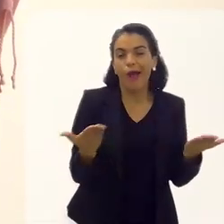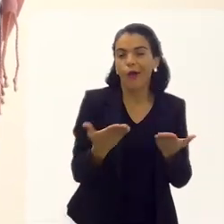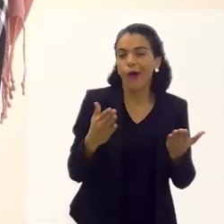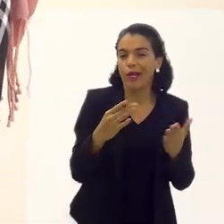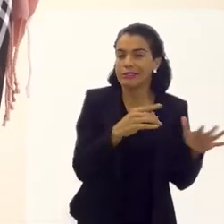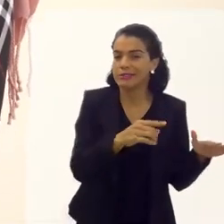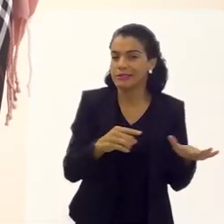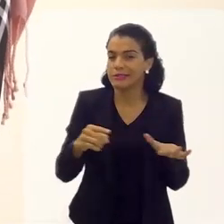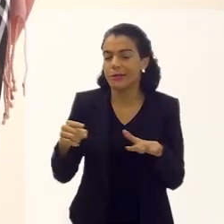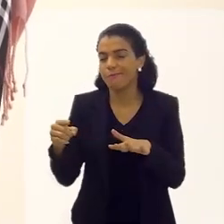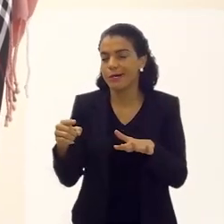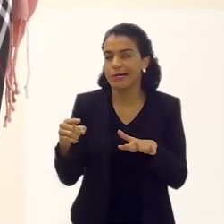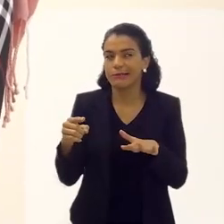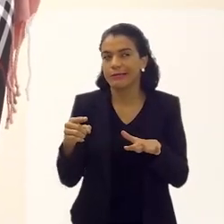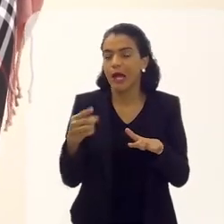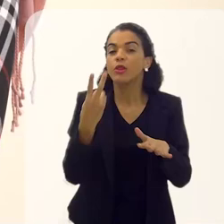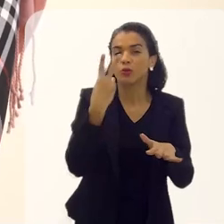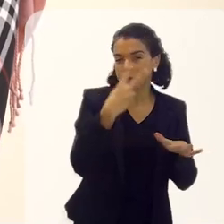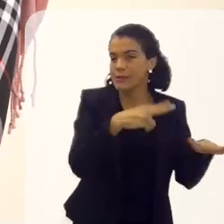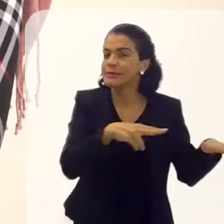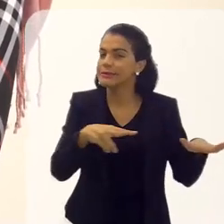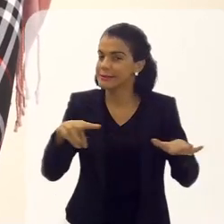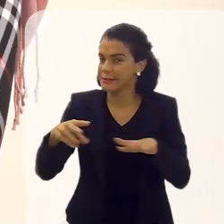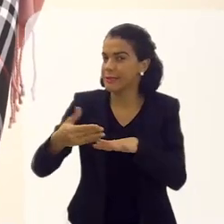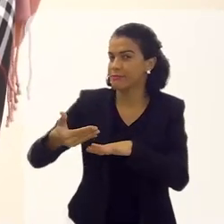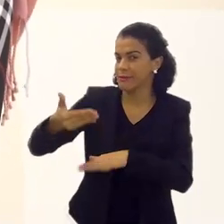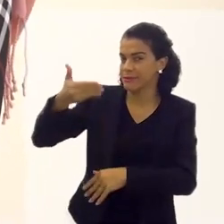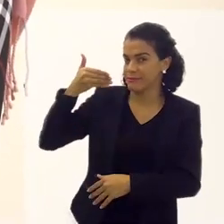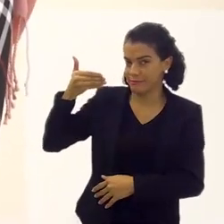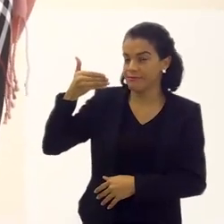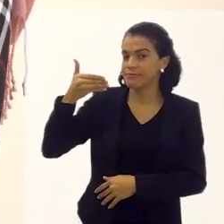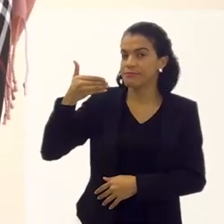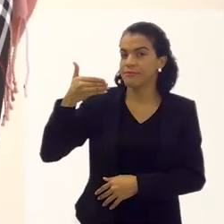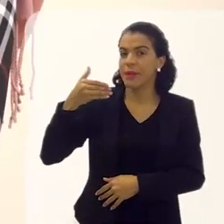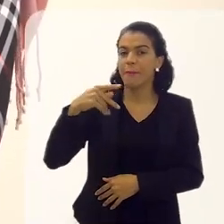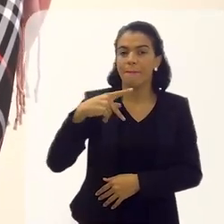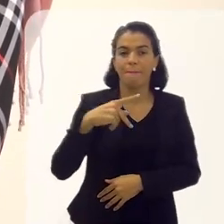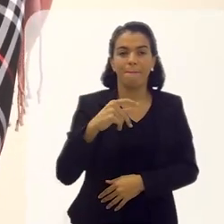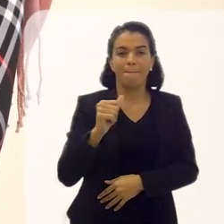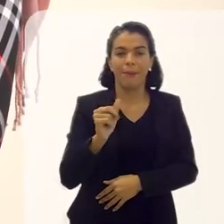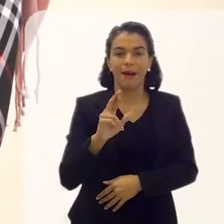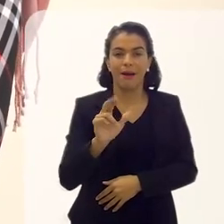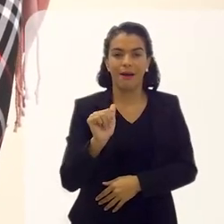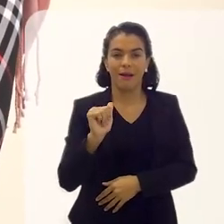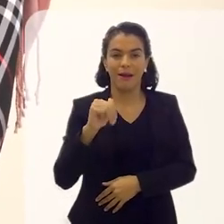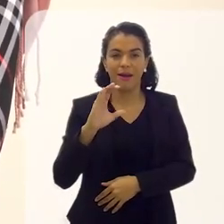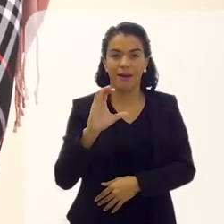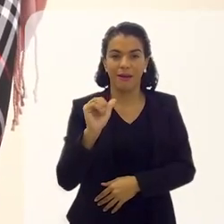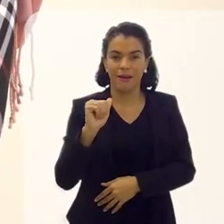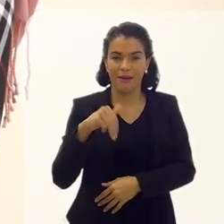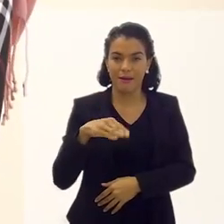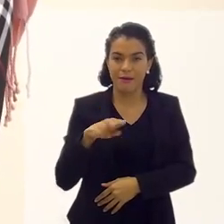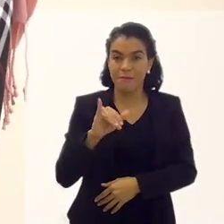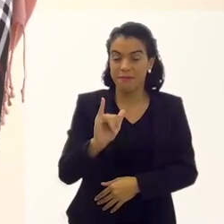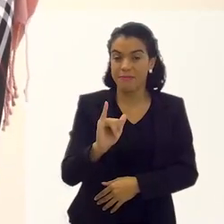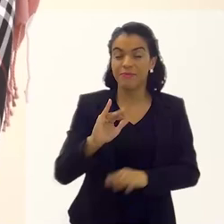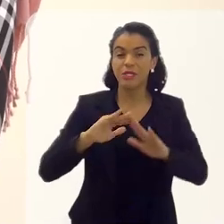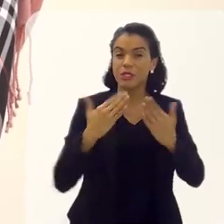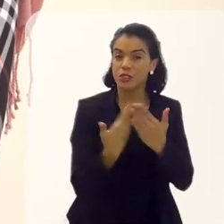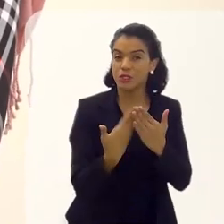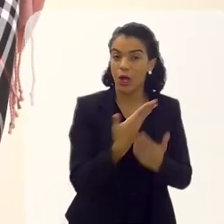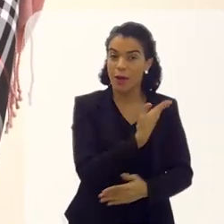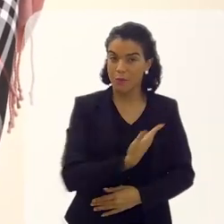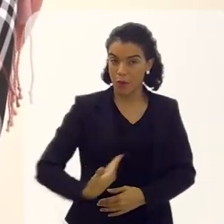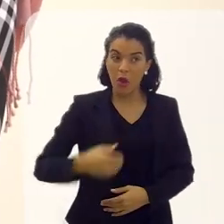fiz agora a semana retrasada a Paracambi, em escola pública. E eu vi